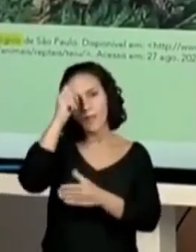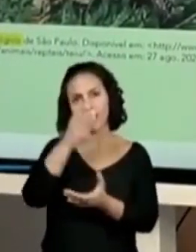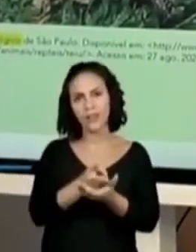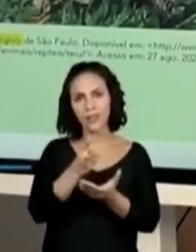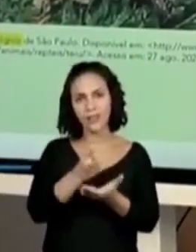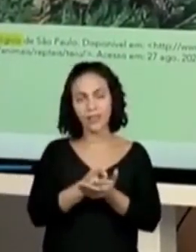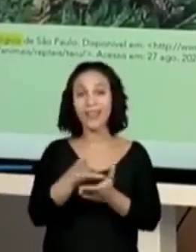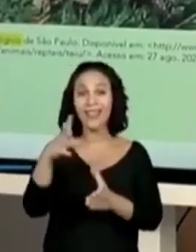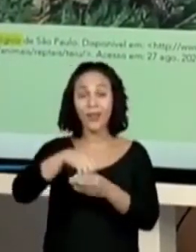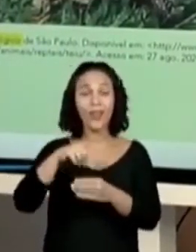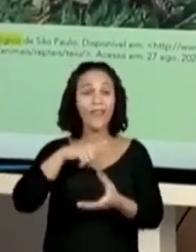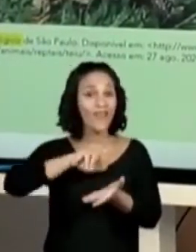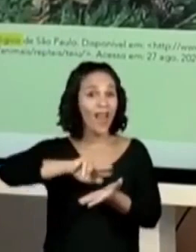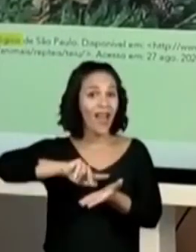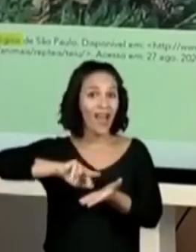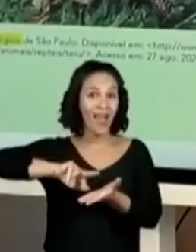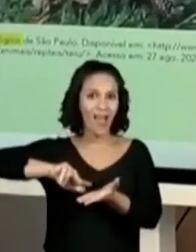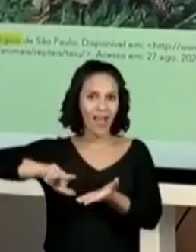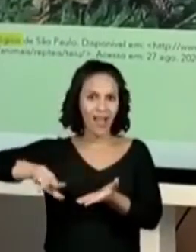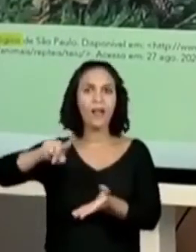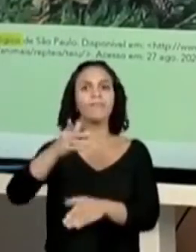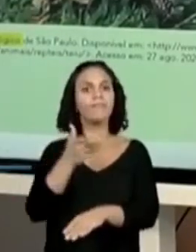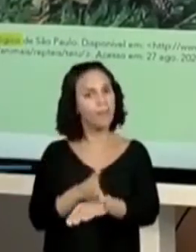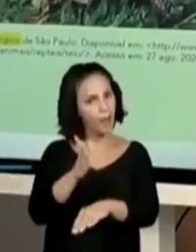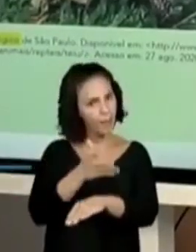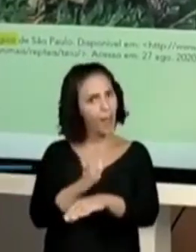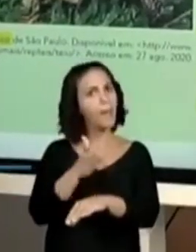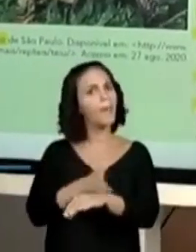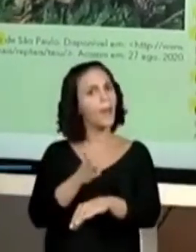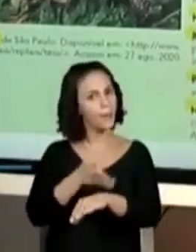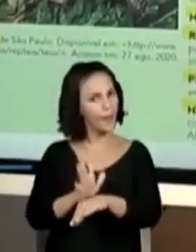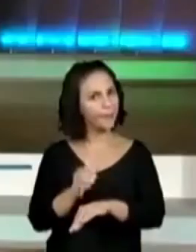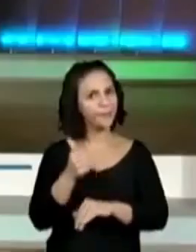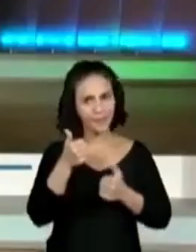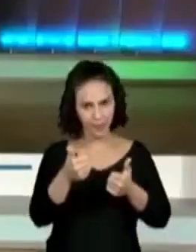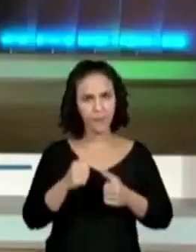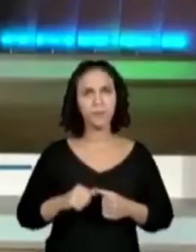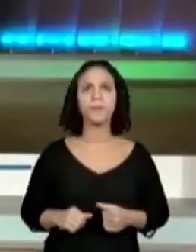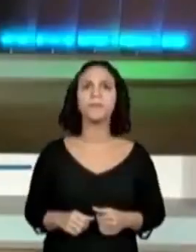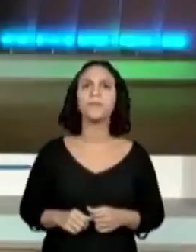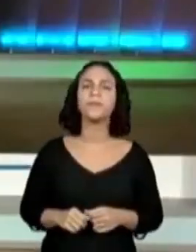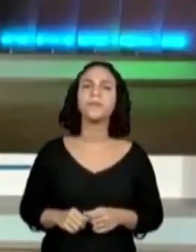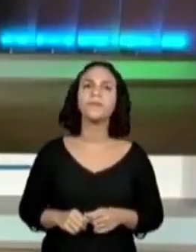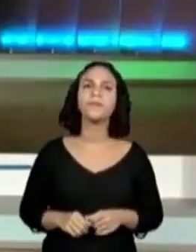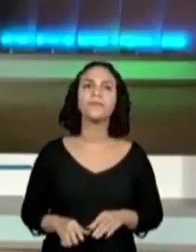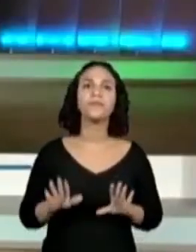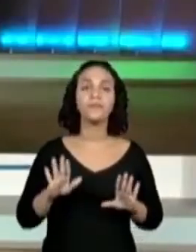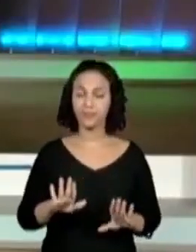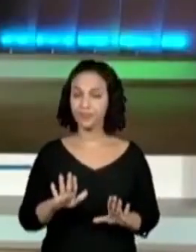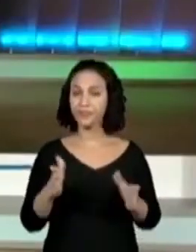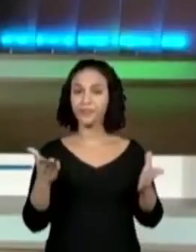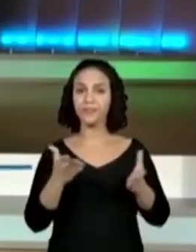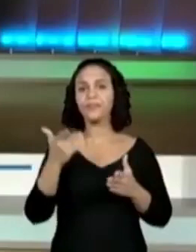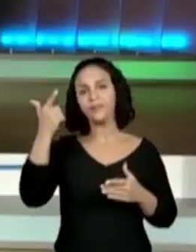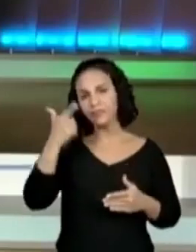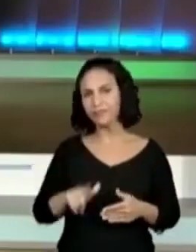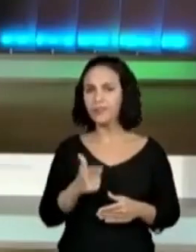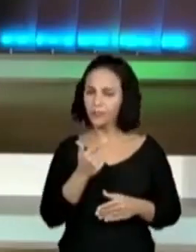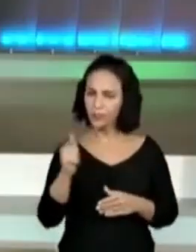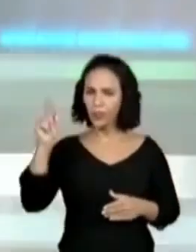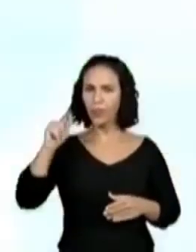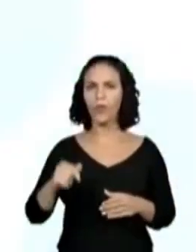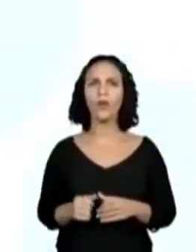têm várias. Pode praticar, certo? Então, vamos lá. Agora, mais uma ficha.